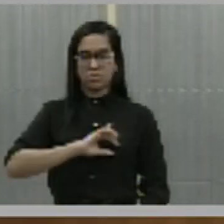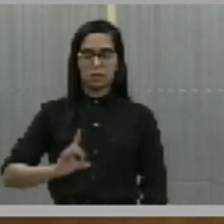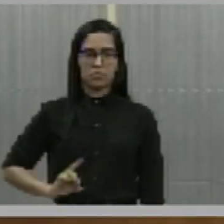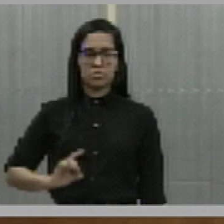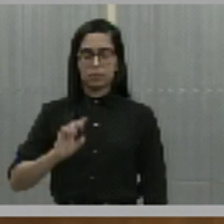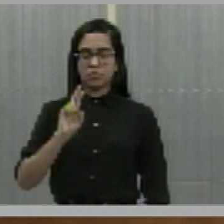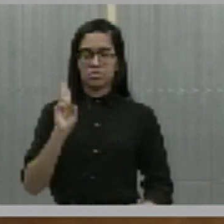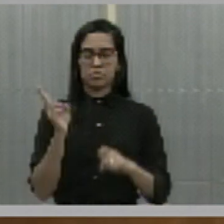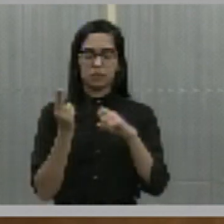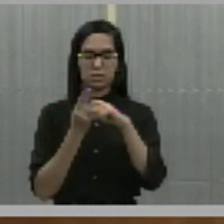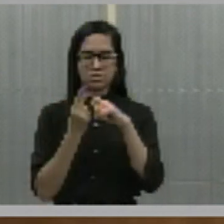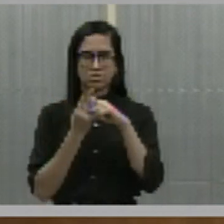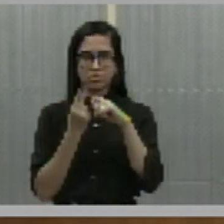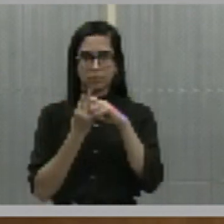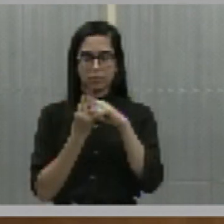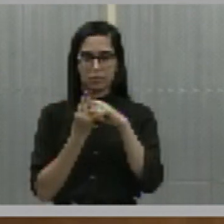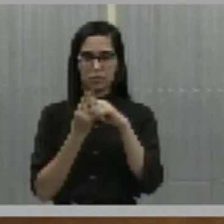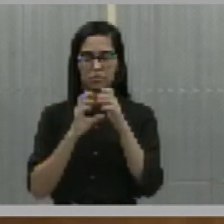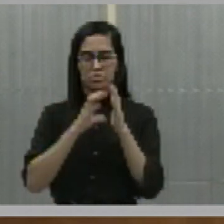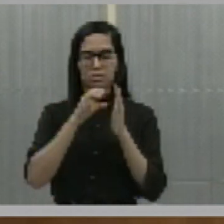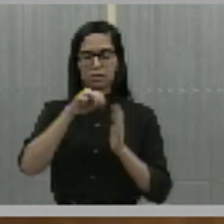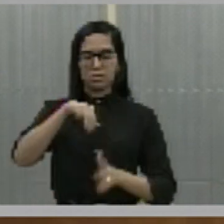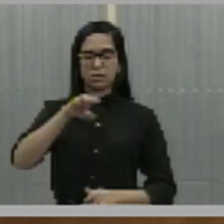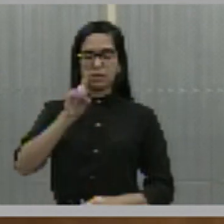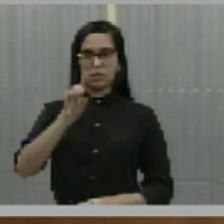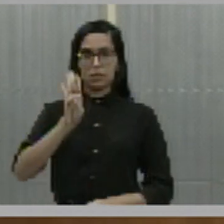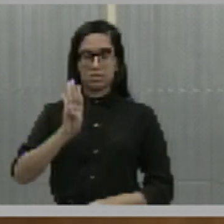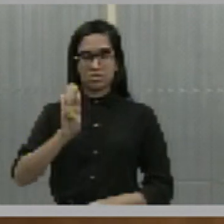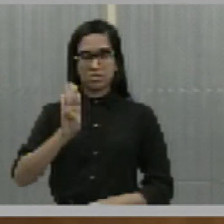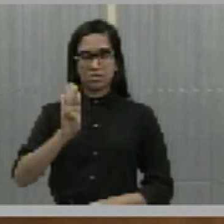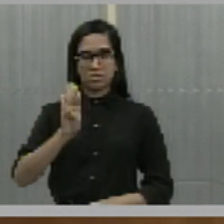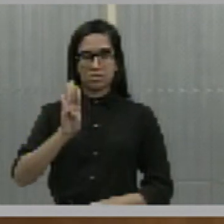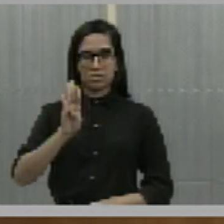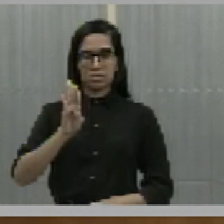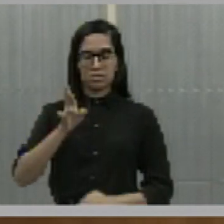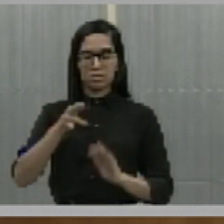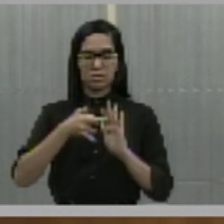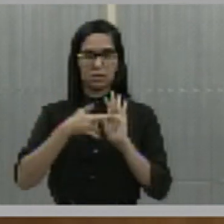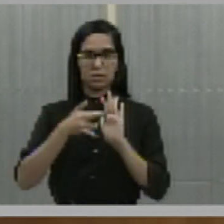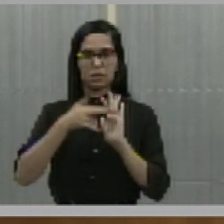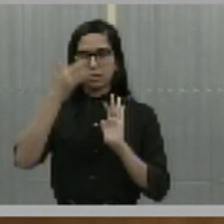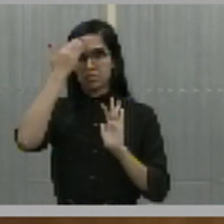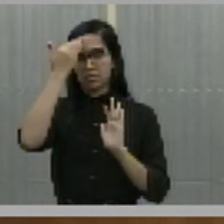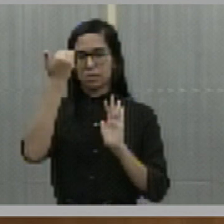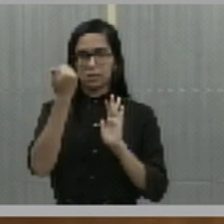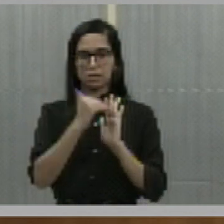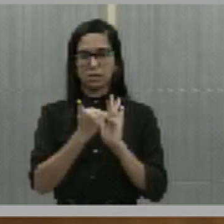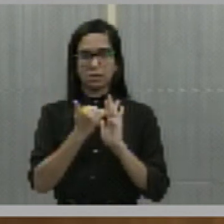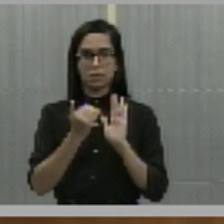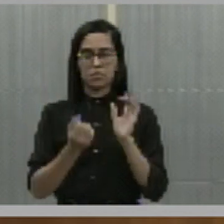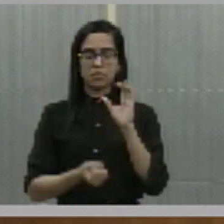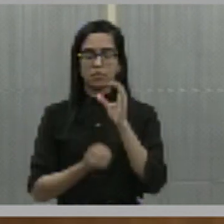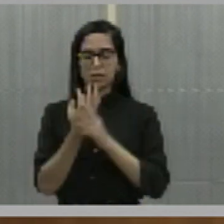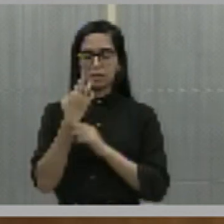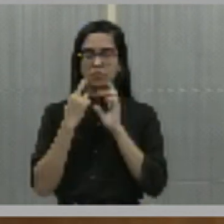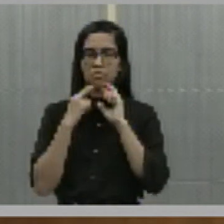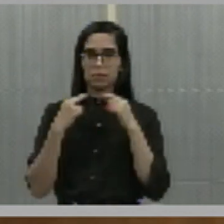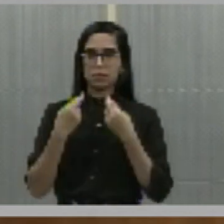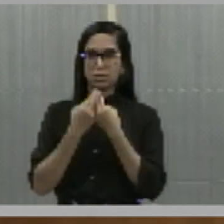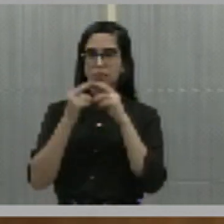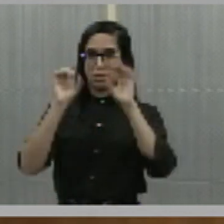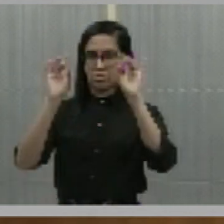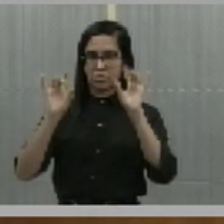Hélio, do MDB, requer, com base no regimento interno desta Casa, a realização de sessão solene,